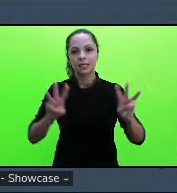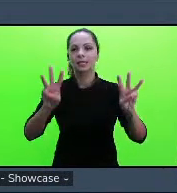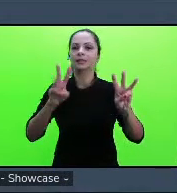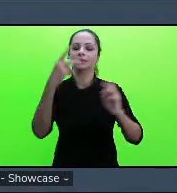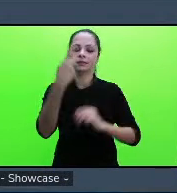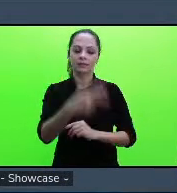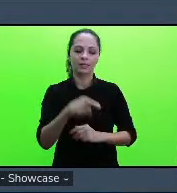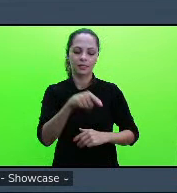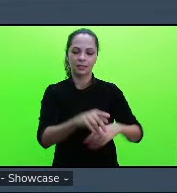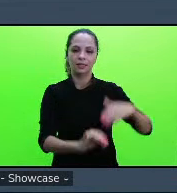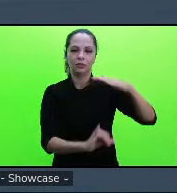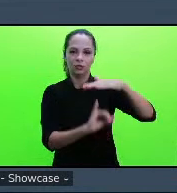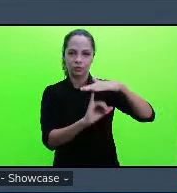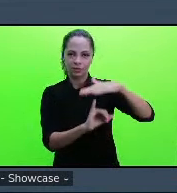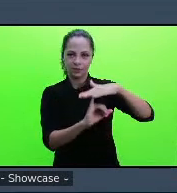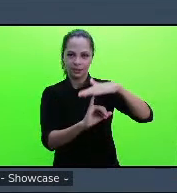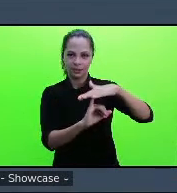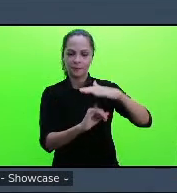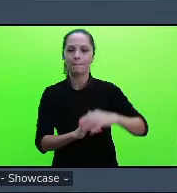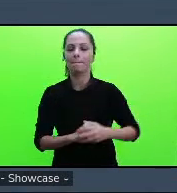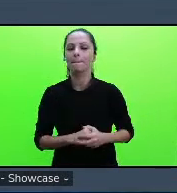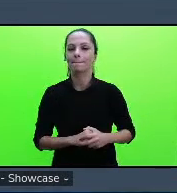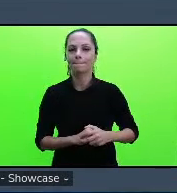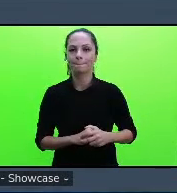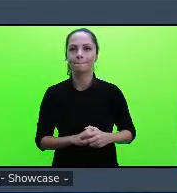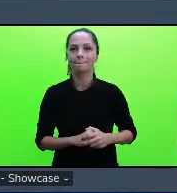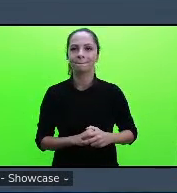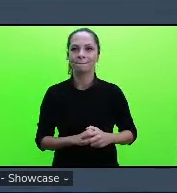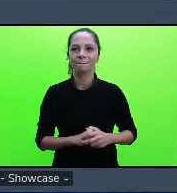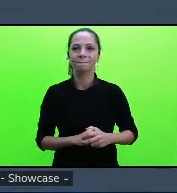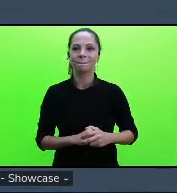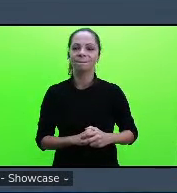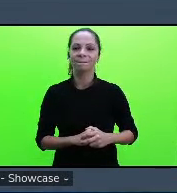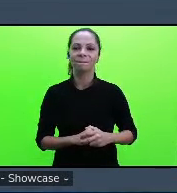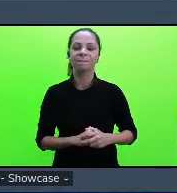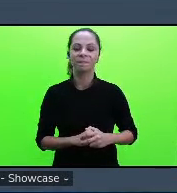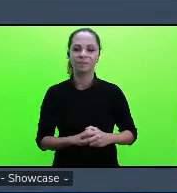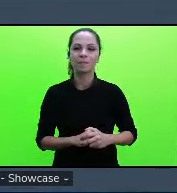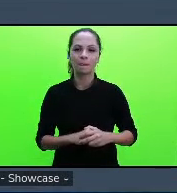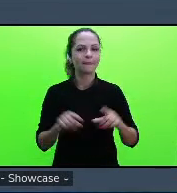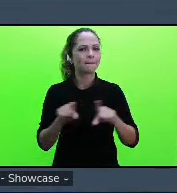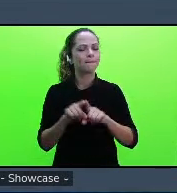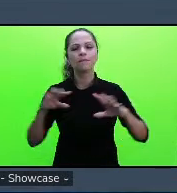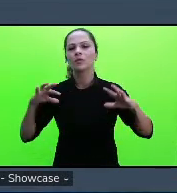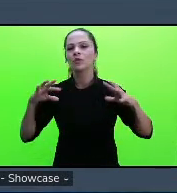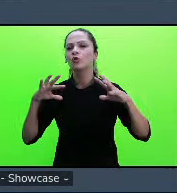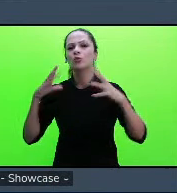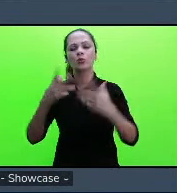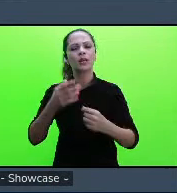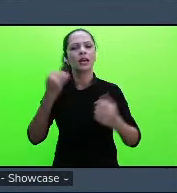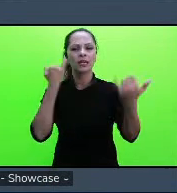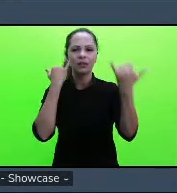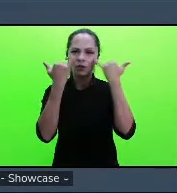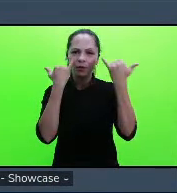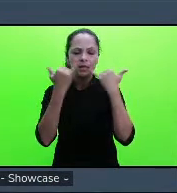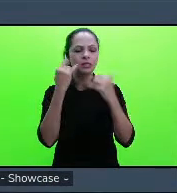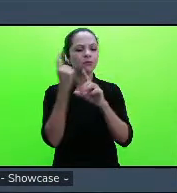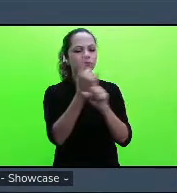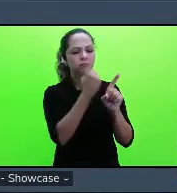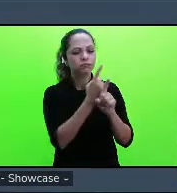e todas as informações que nós encontramos na internet